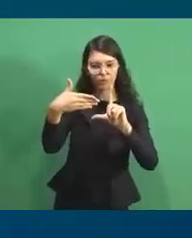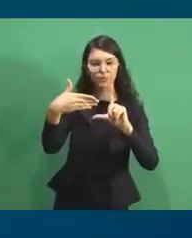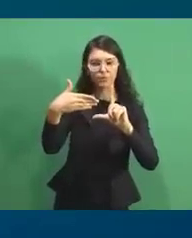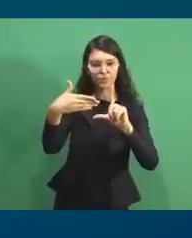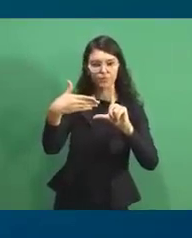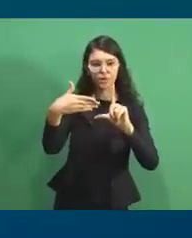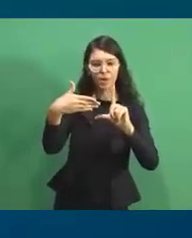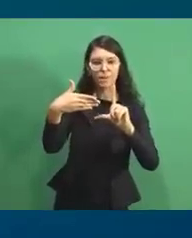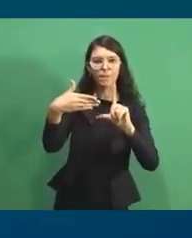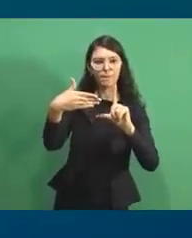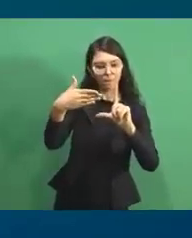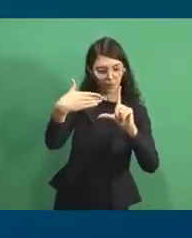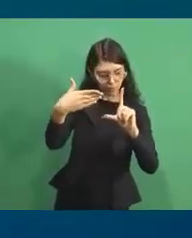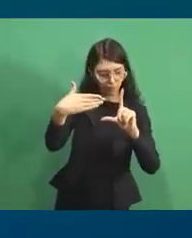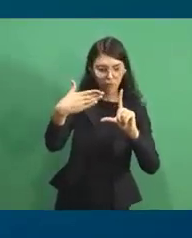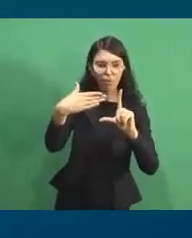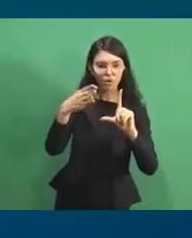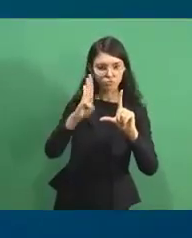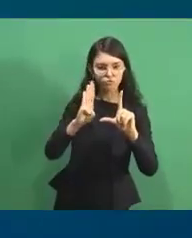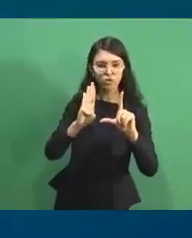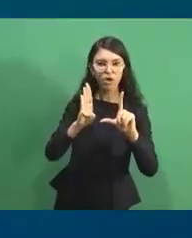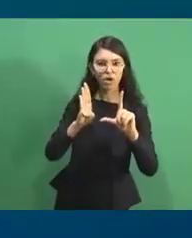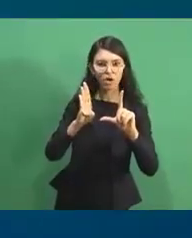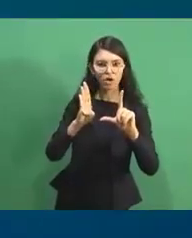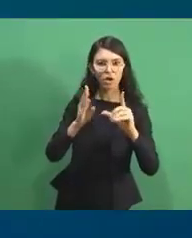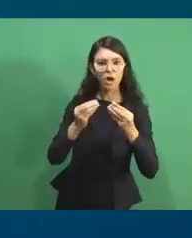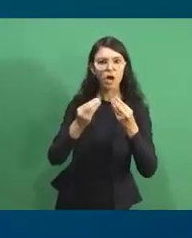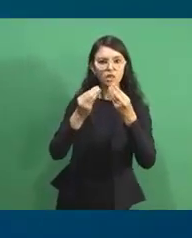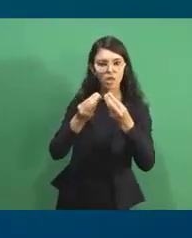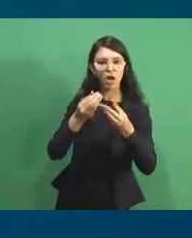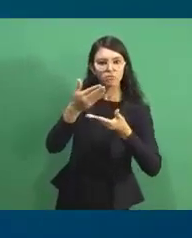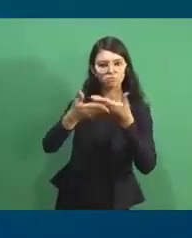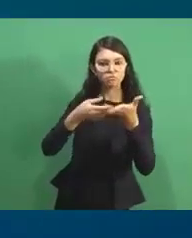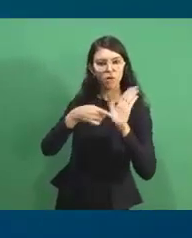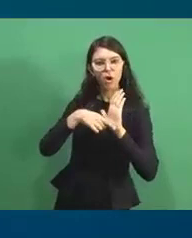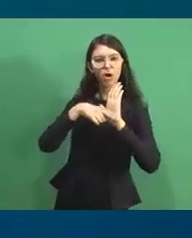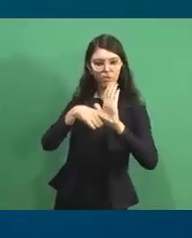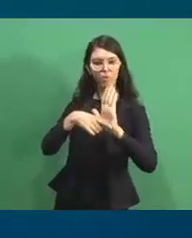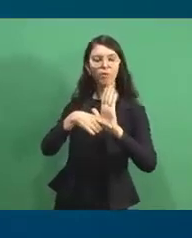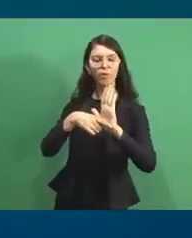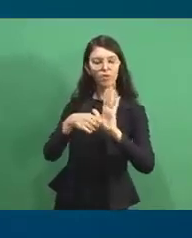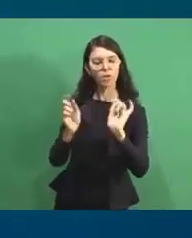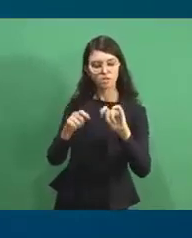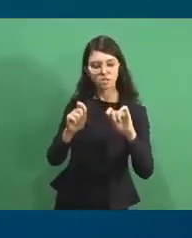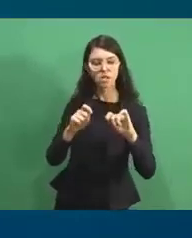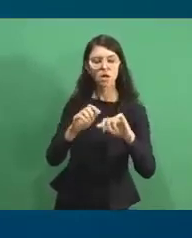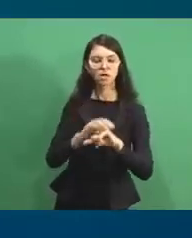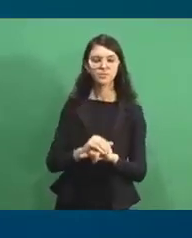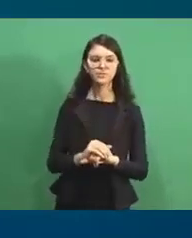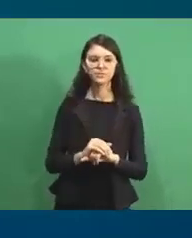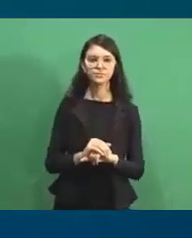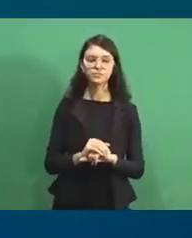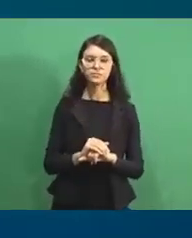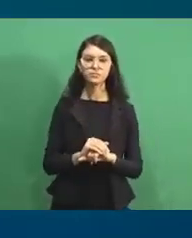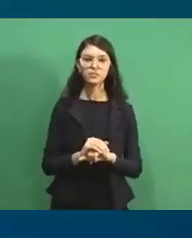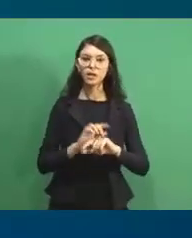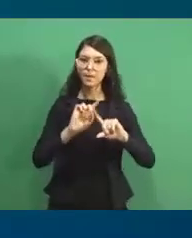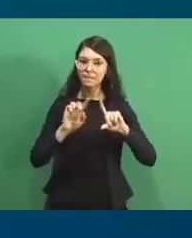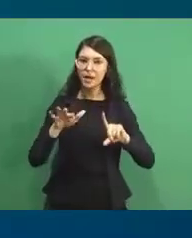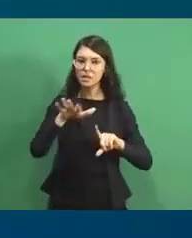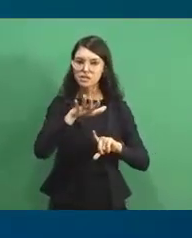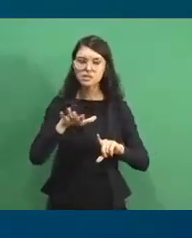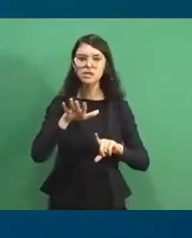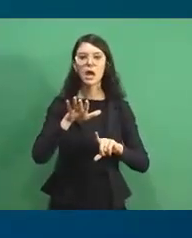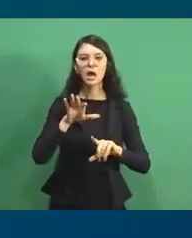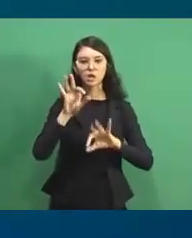plataforma, ela já dá todo o business intelligence que é necessário, mas a parte de